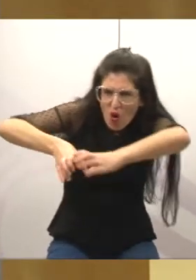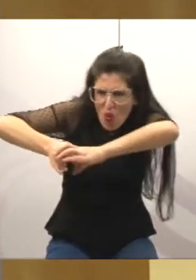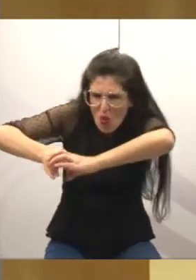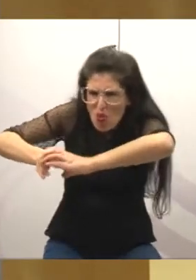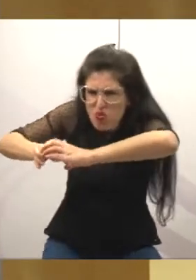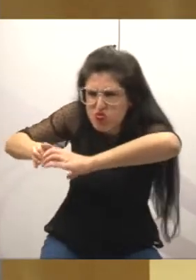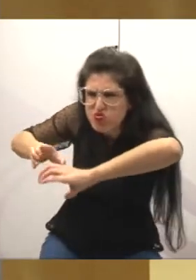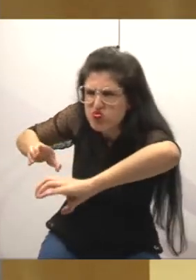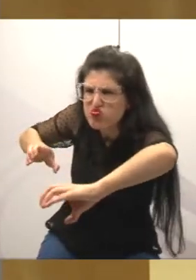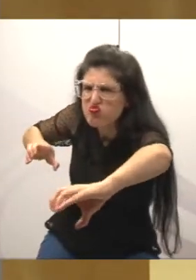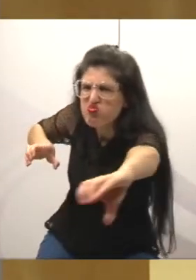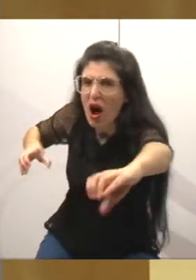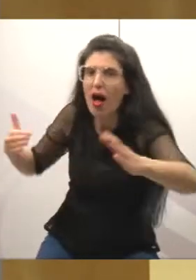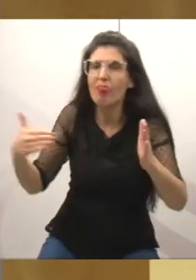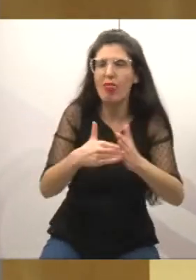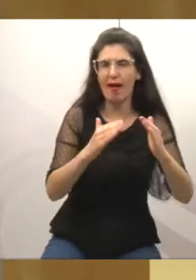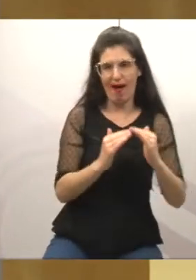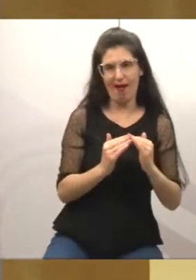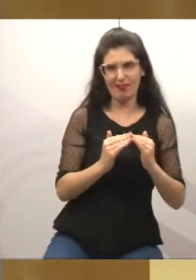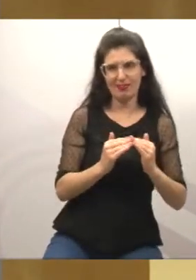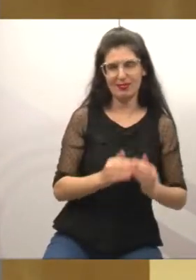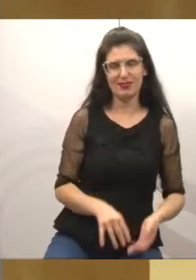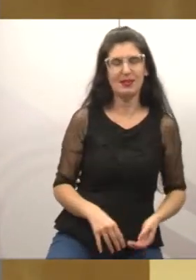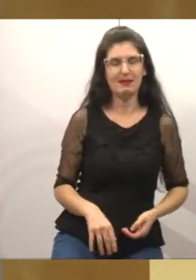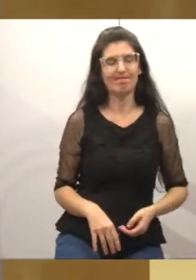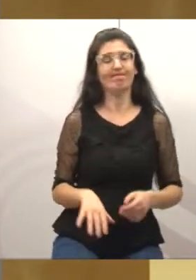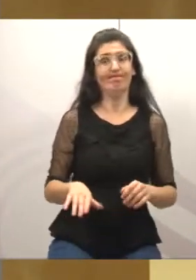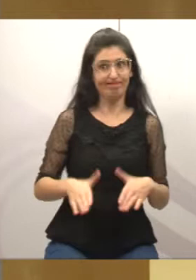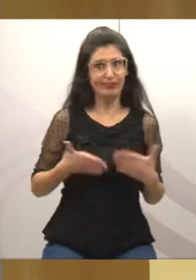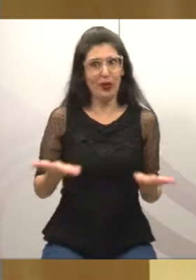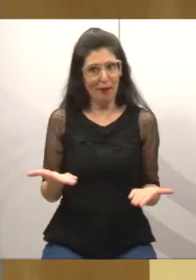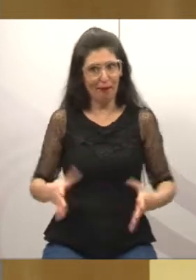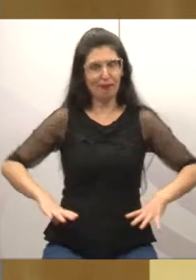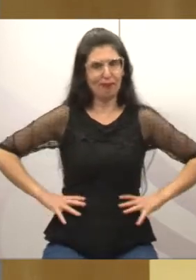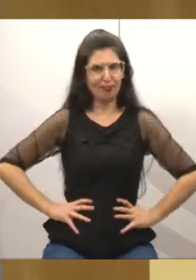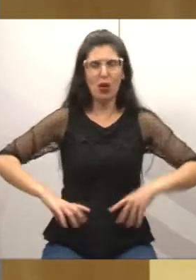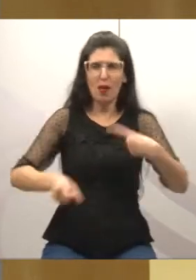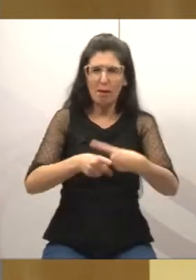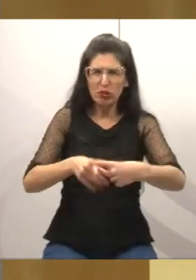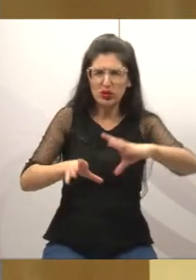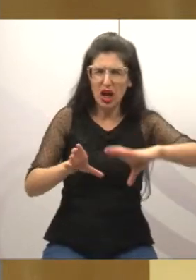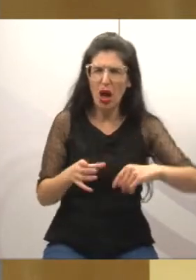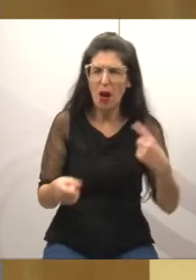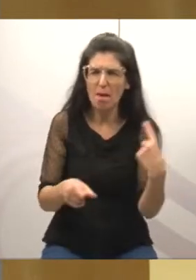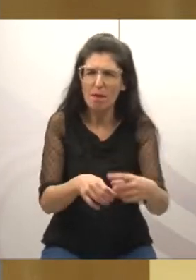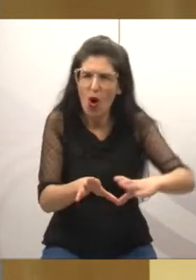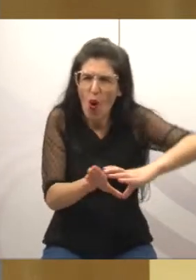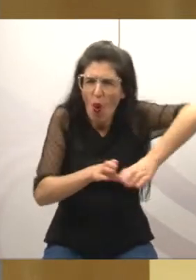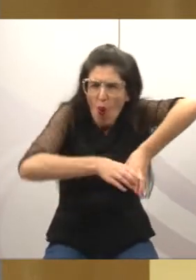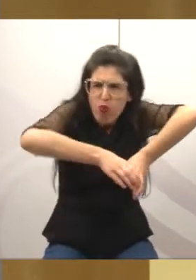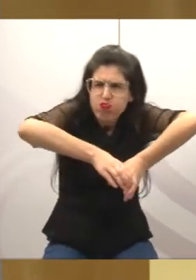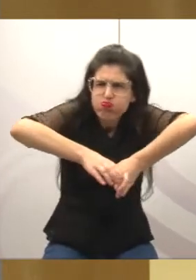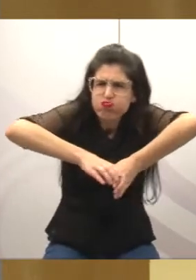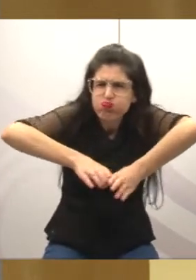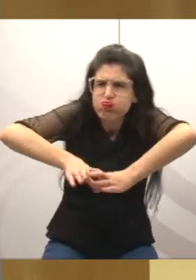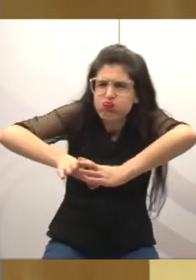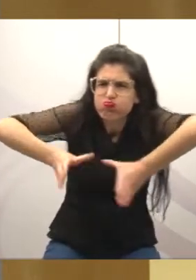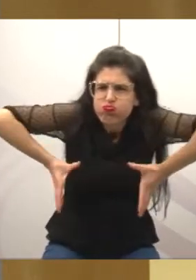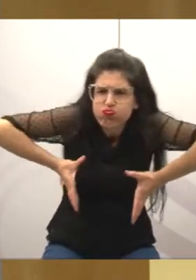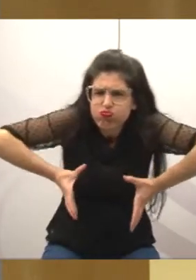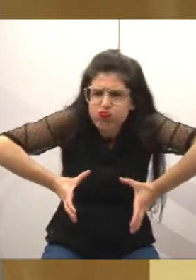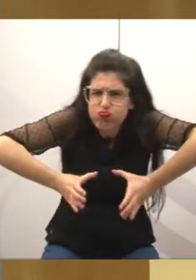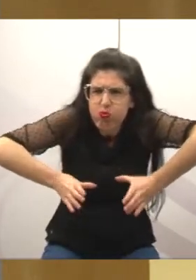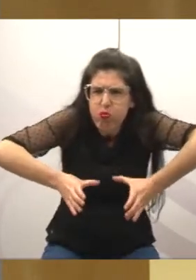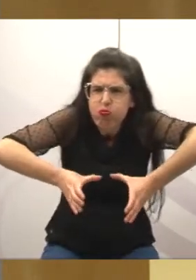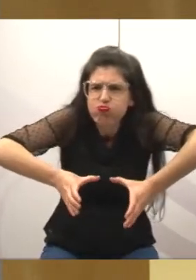casa. E o pior é que isso passa por um córrego, e é um perigo danado de você contaminar